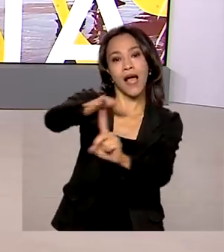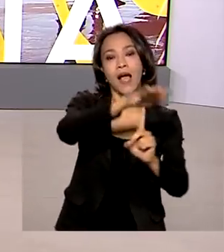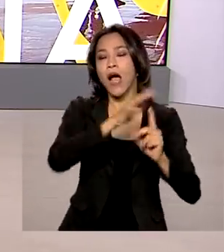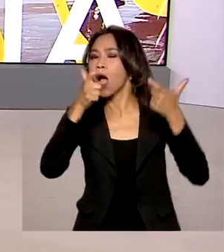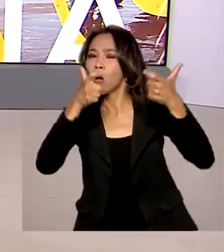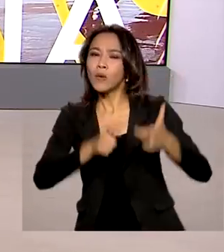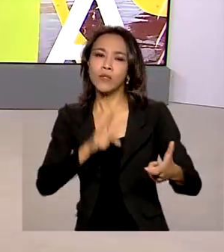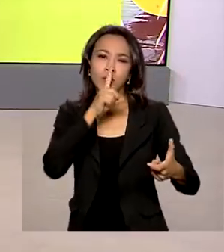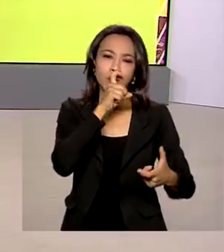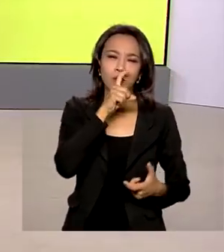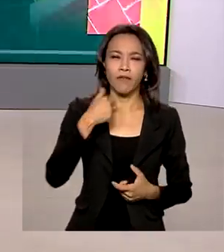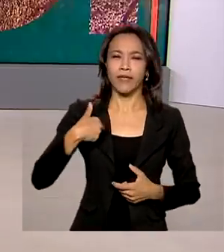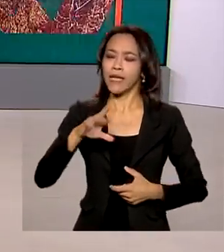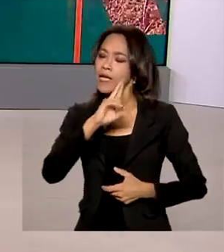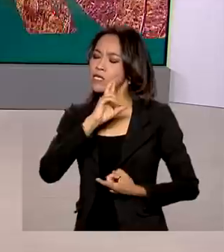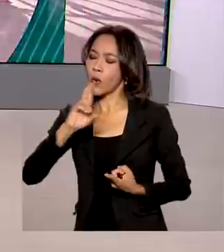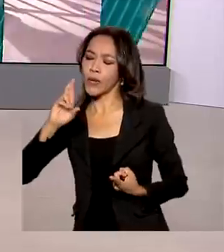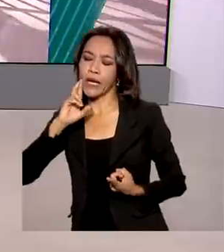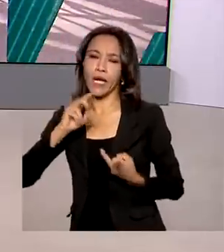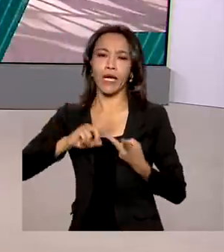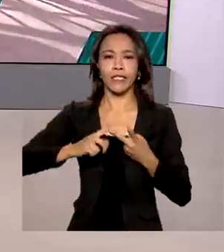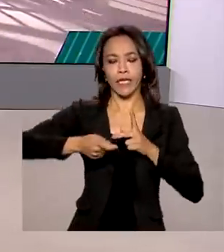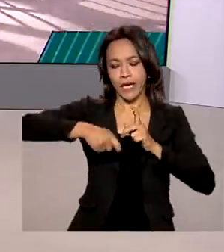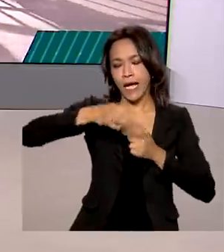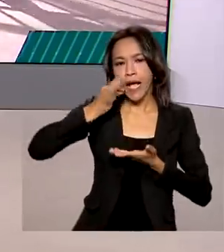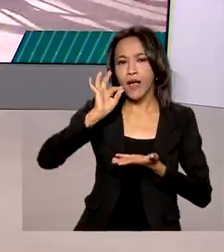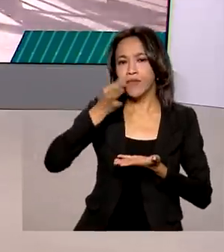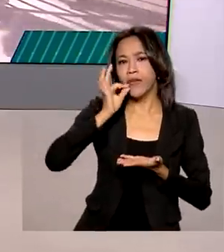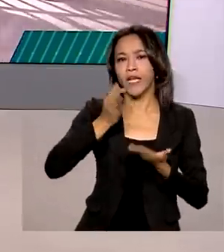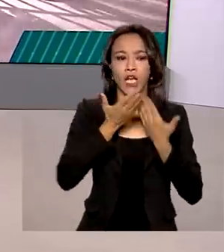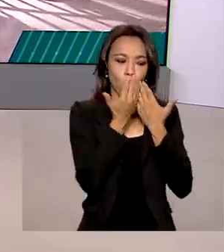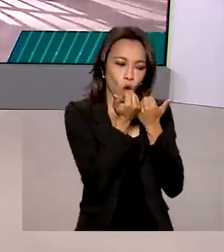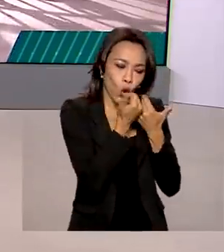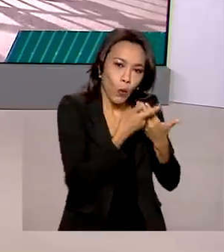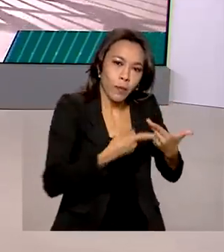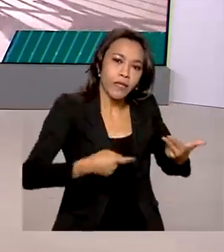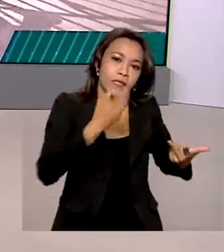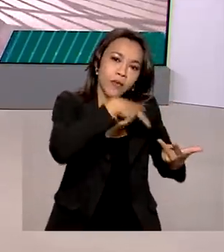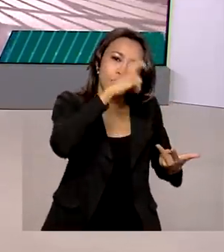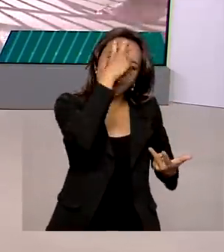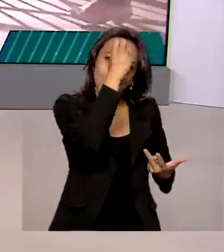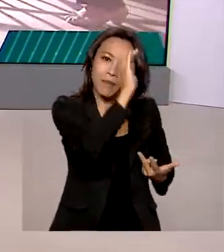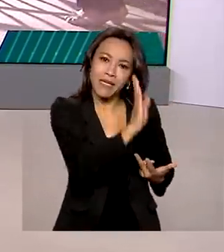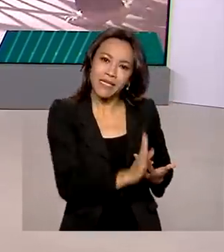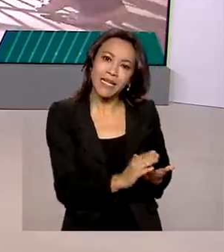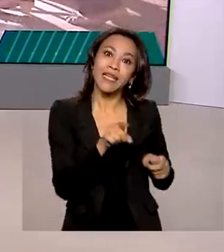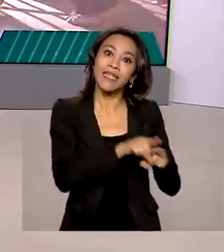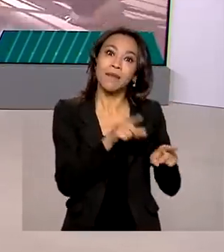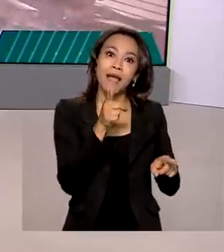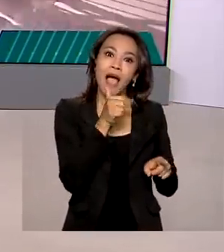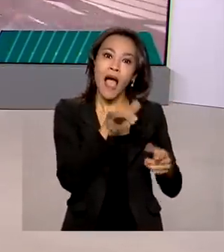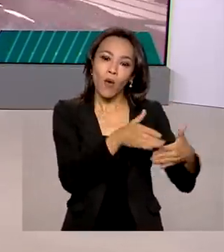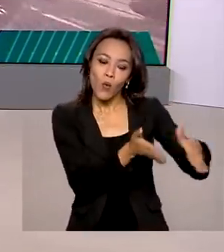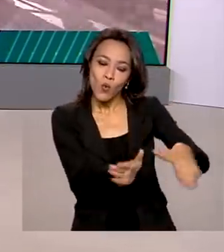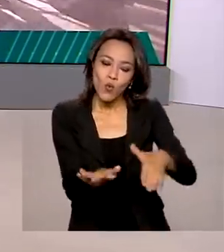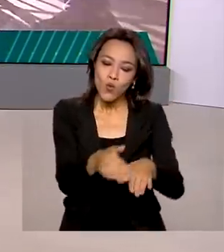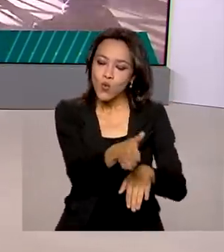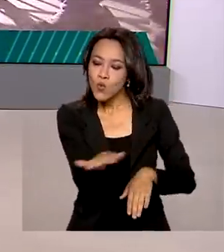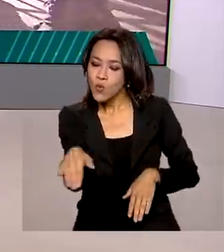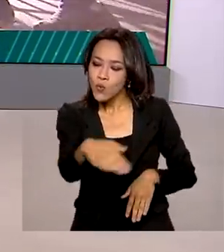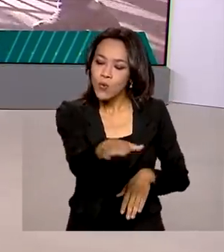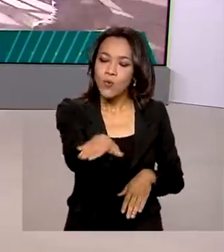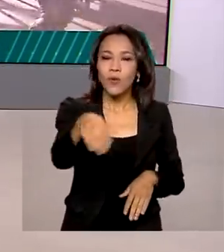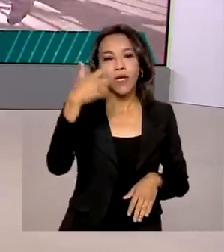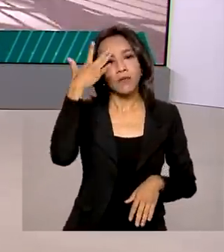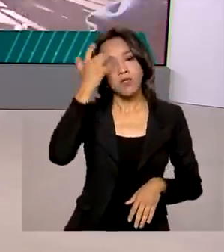contar com um restaurante, um café com comidas típicas e um parque de águas, representando rios e lagos por onde as pessoas